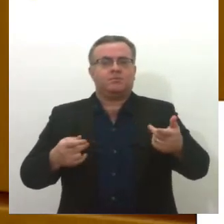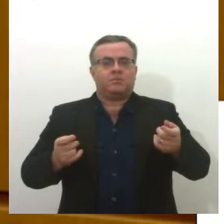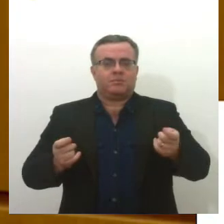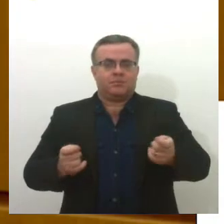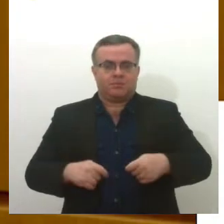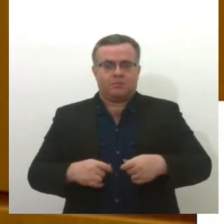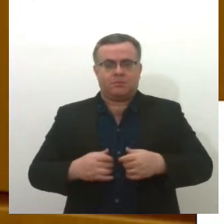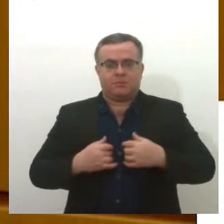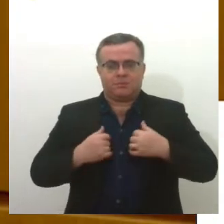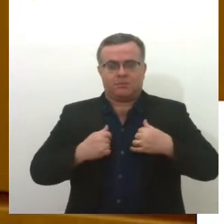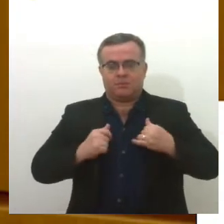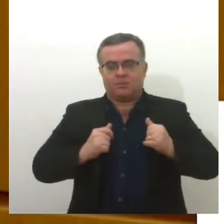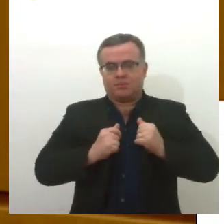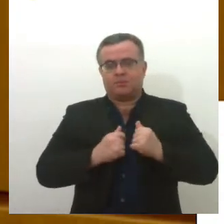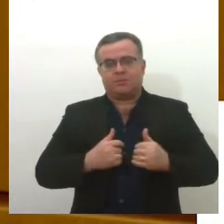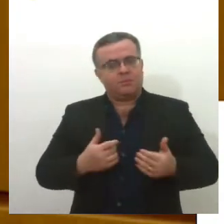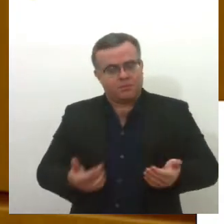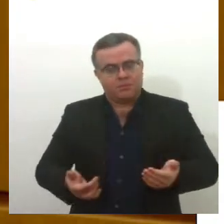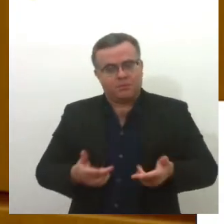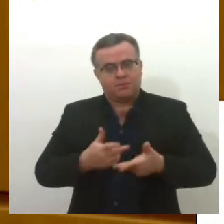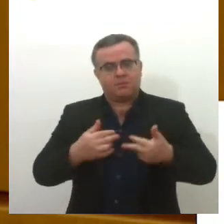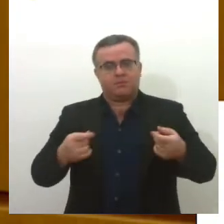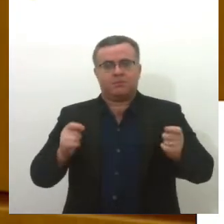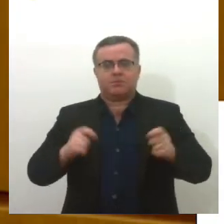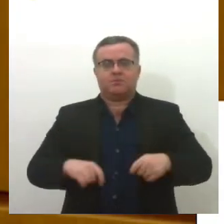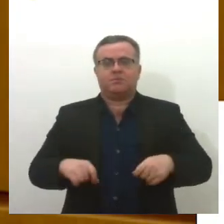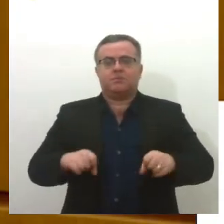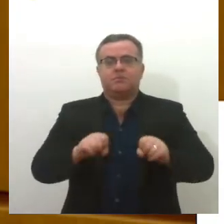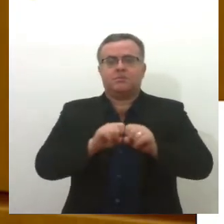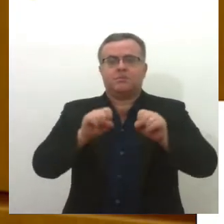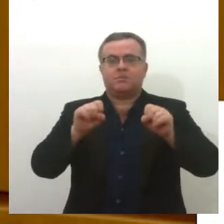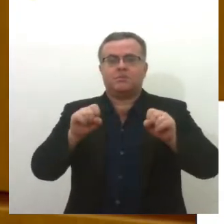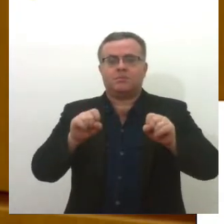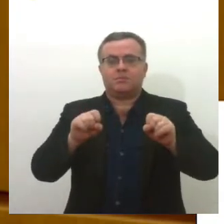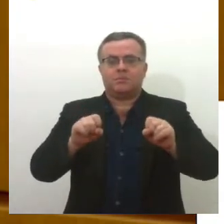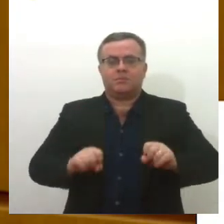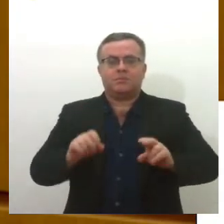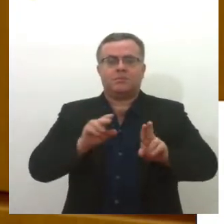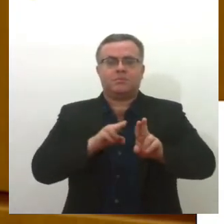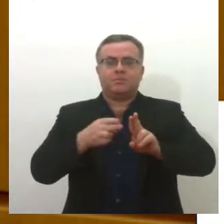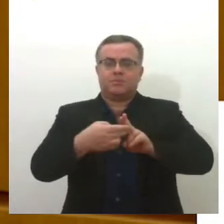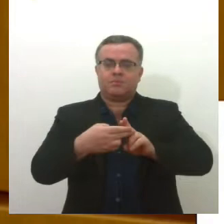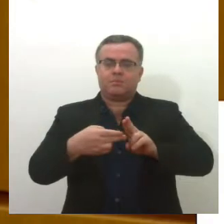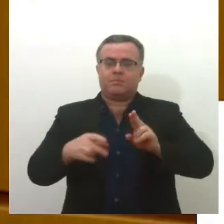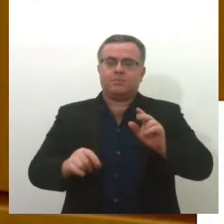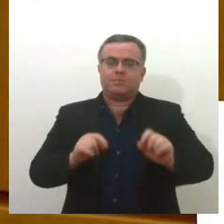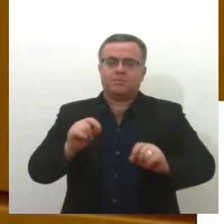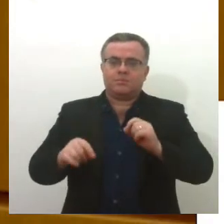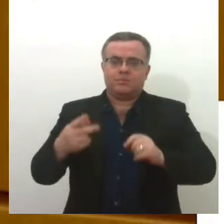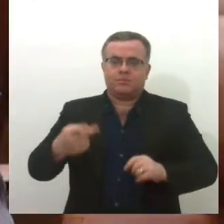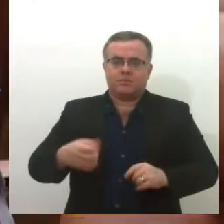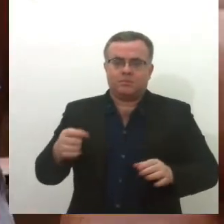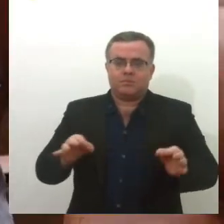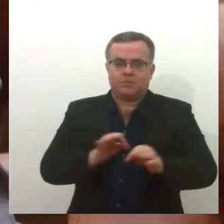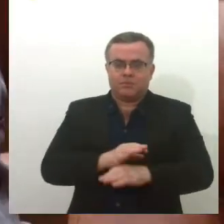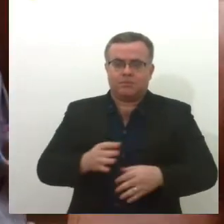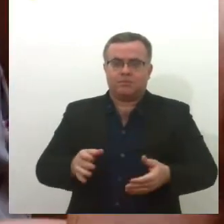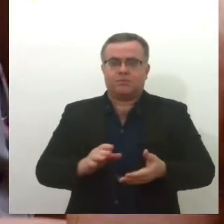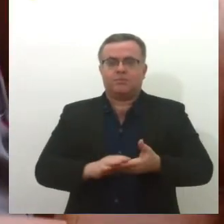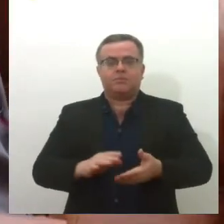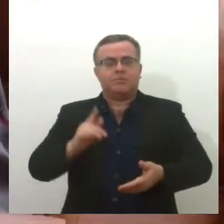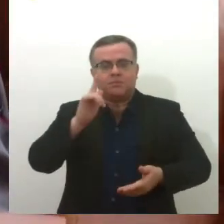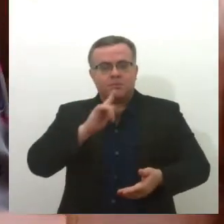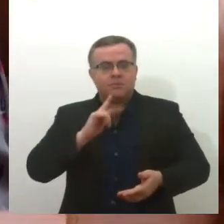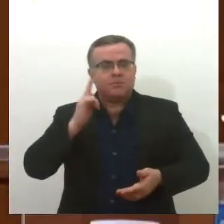complexidade do Sistema Único de Saúde em Sergipe. Gorete